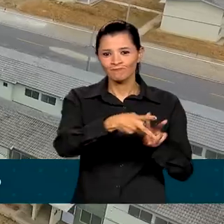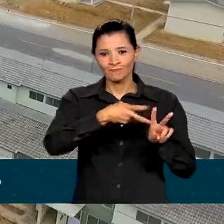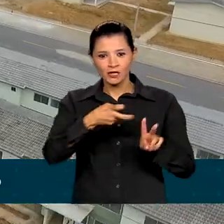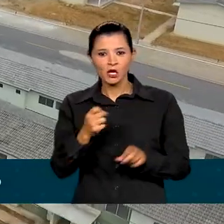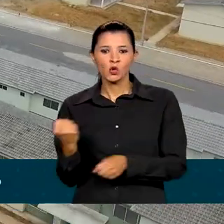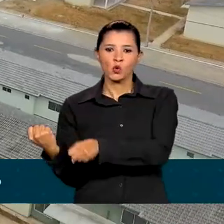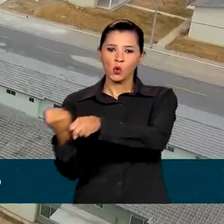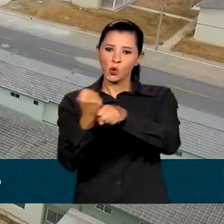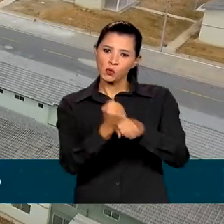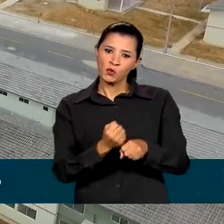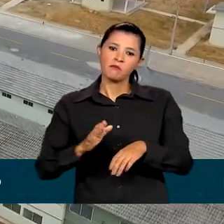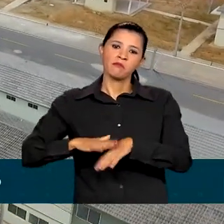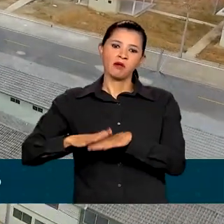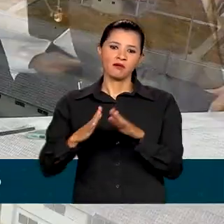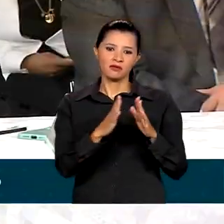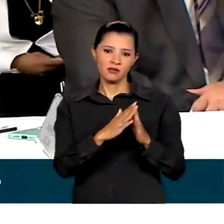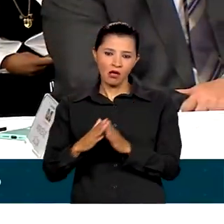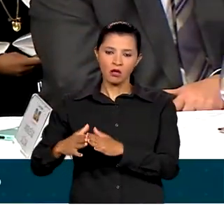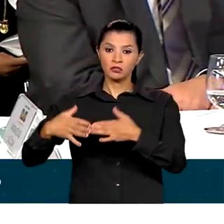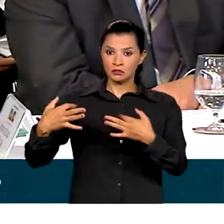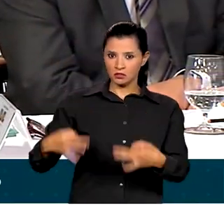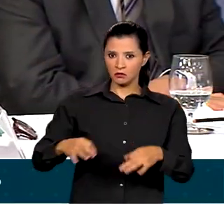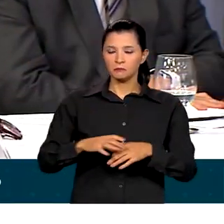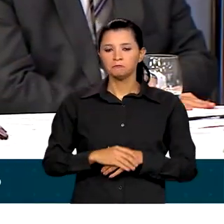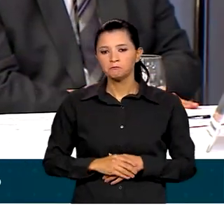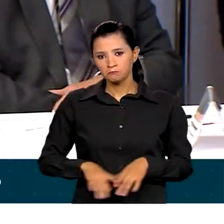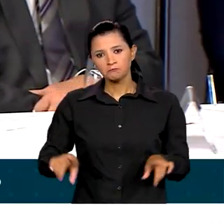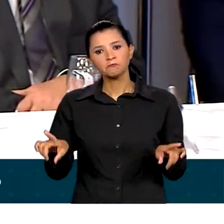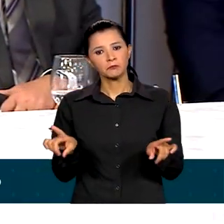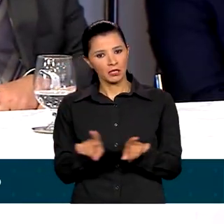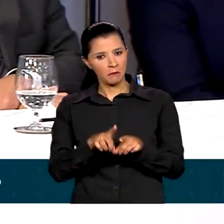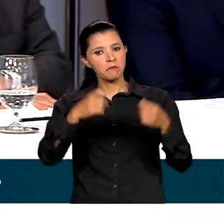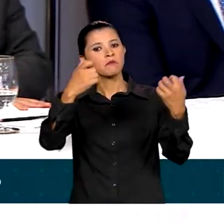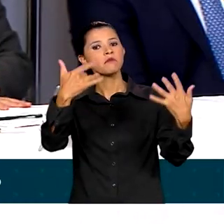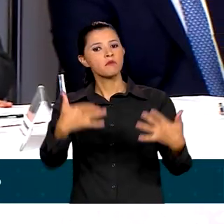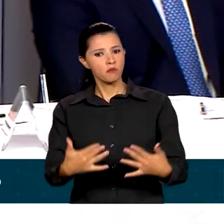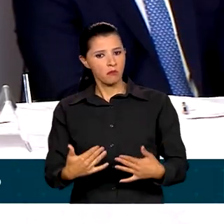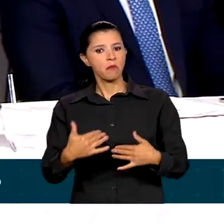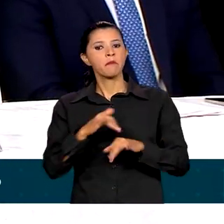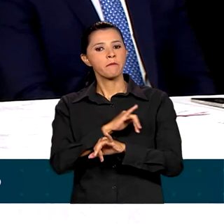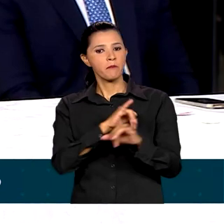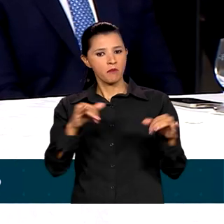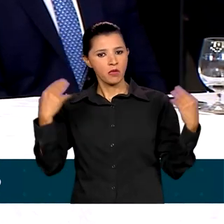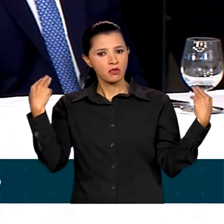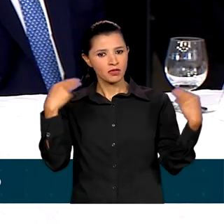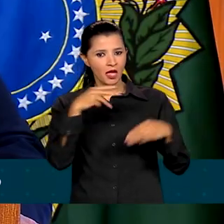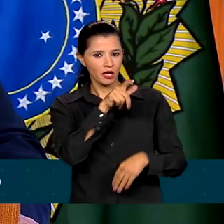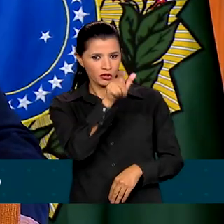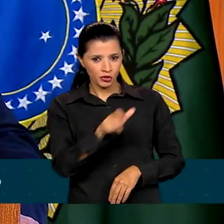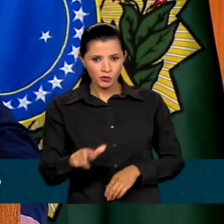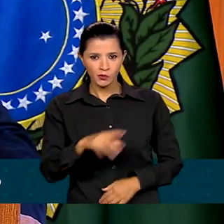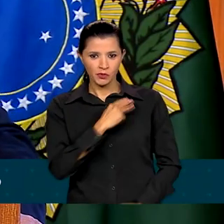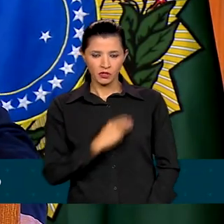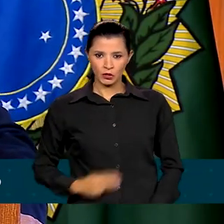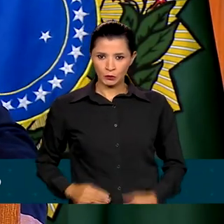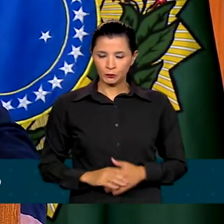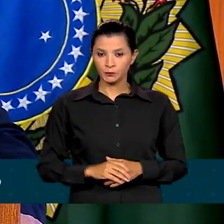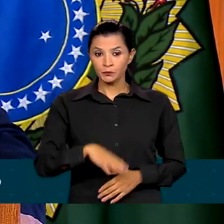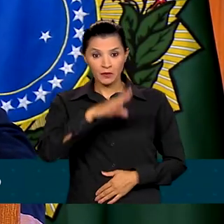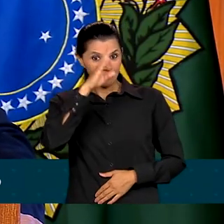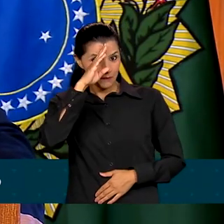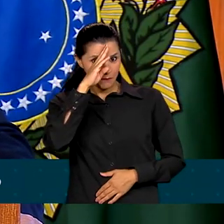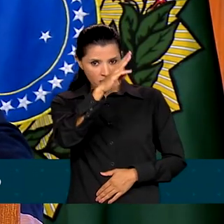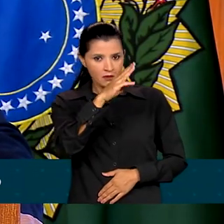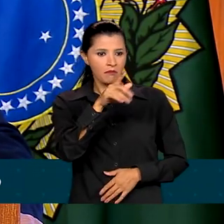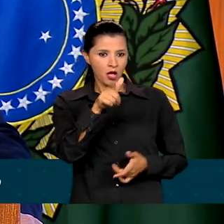mais moradias dignas. A mensagem principal